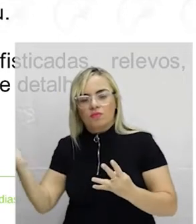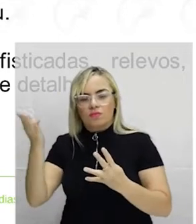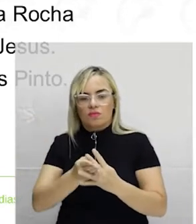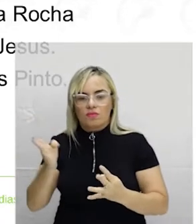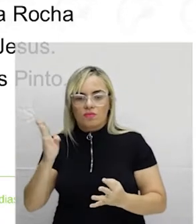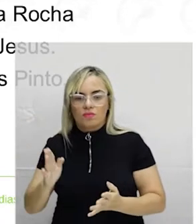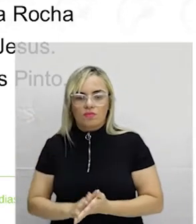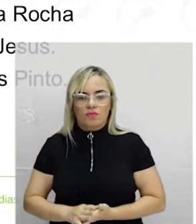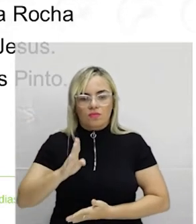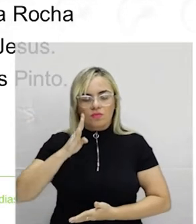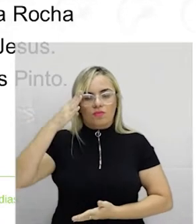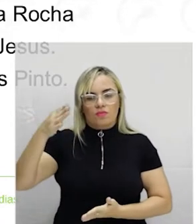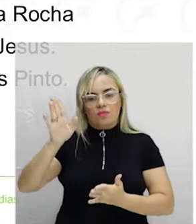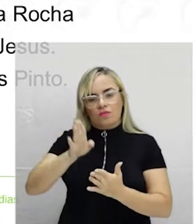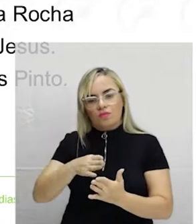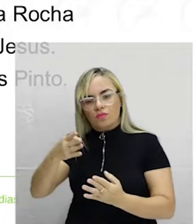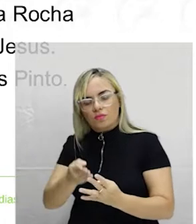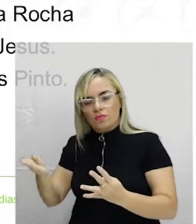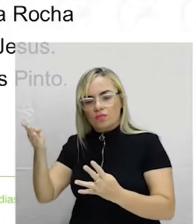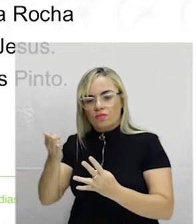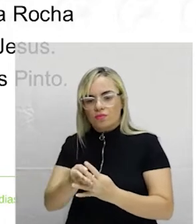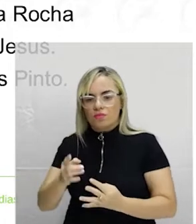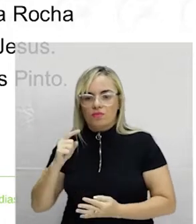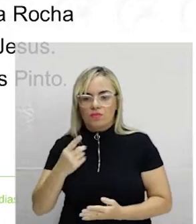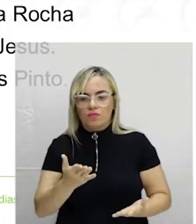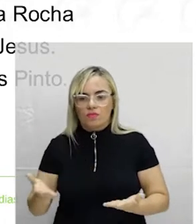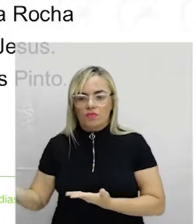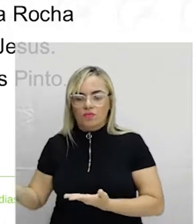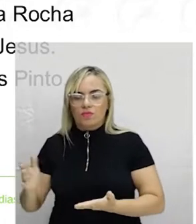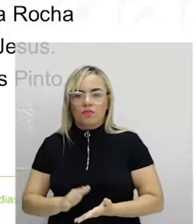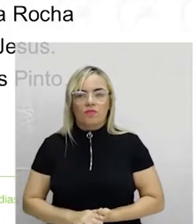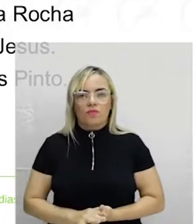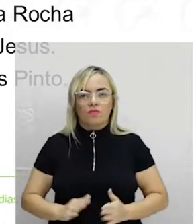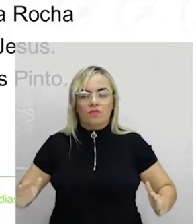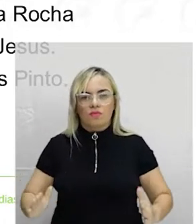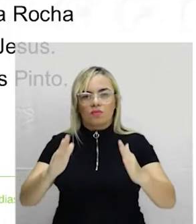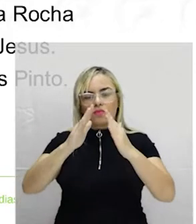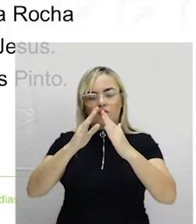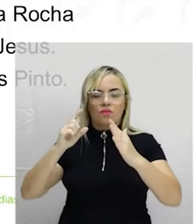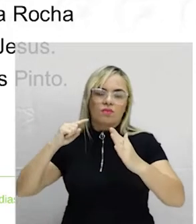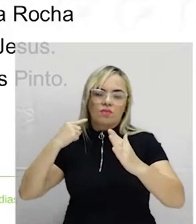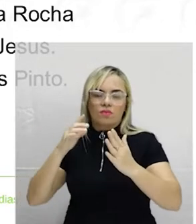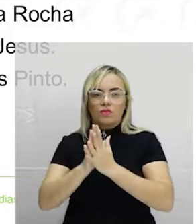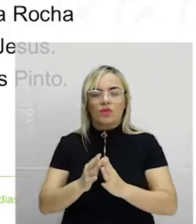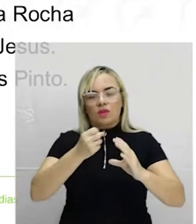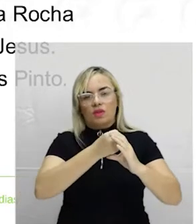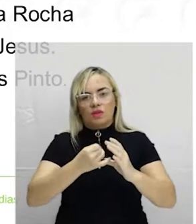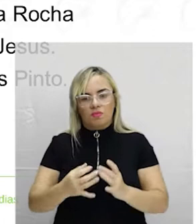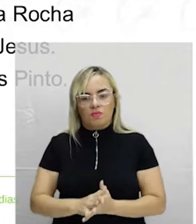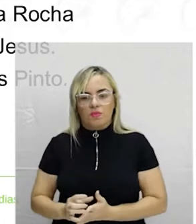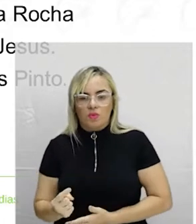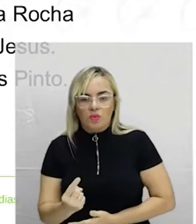Principal pintor barroco brasileiro, de vários tetos das igrejas de Minas Gerais, com características únicas, das quais estão